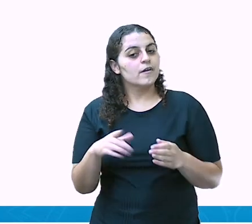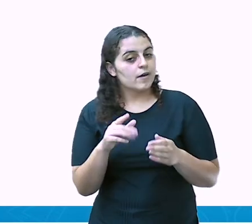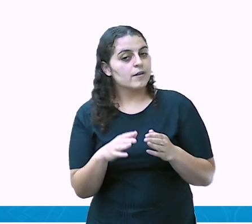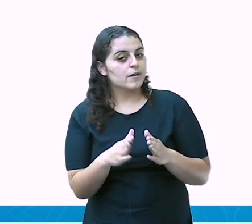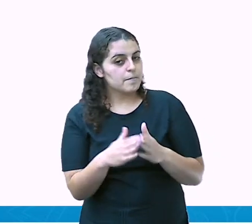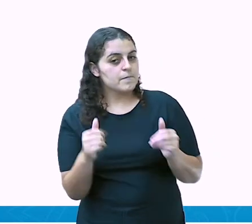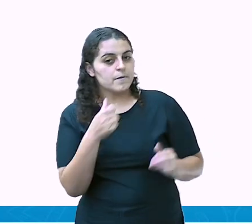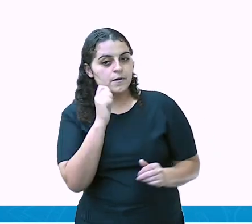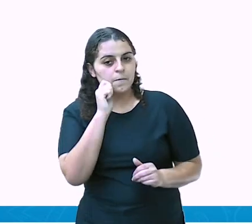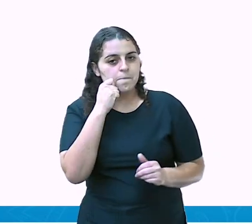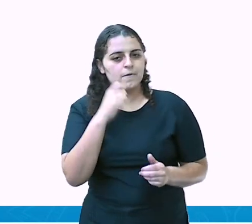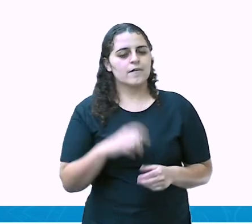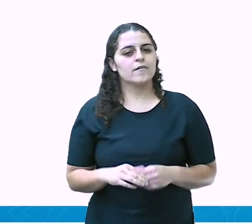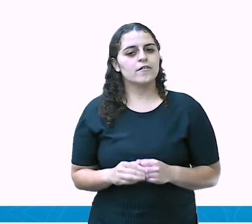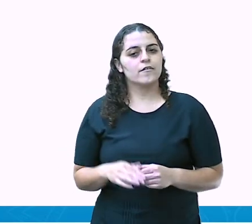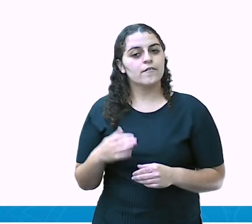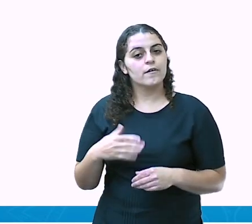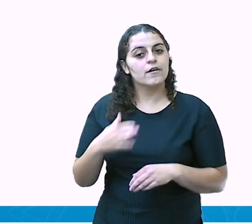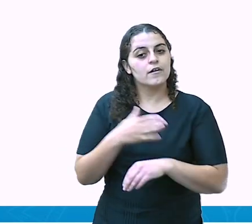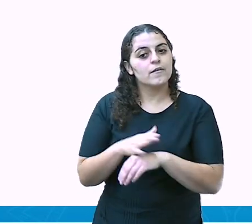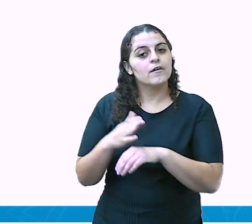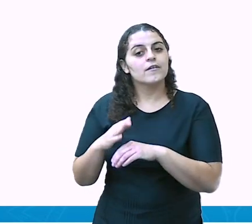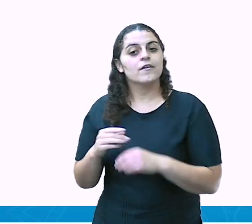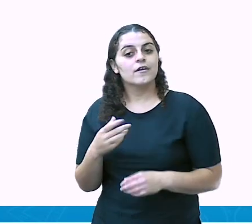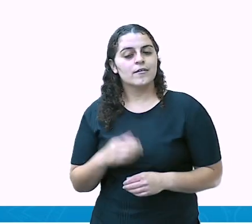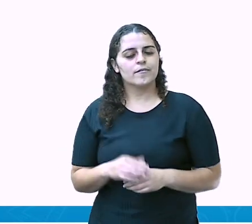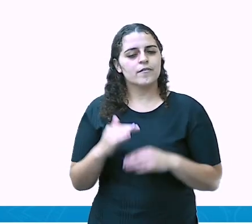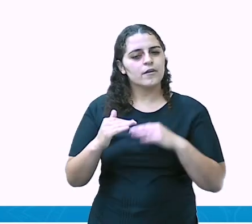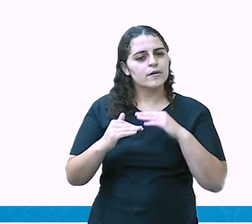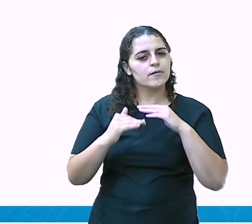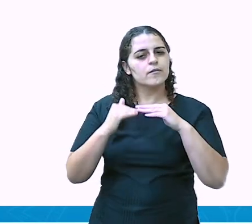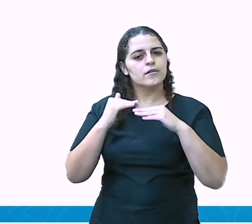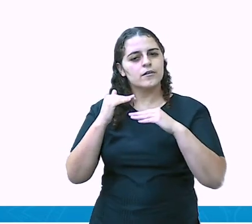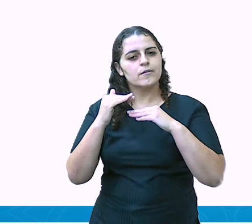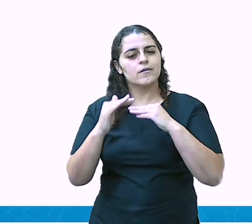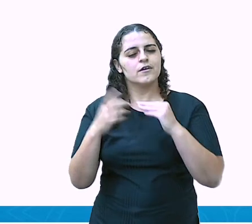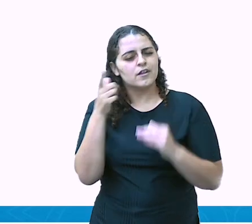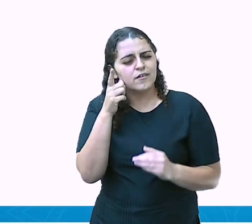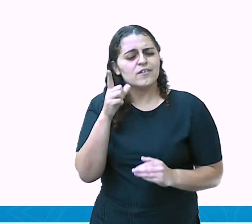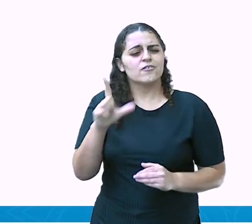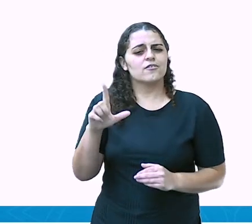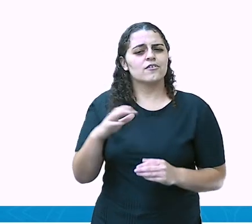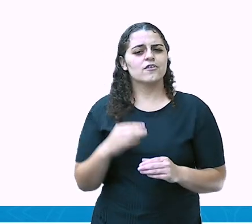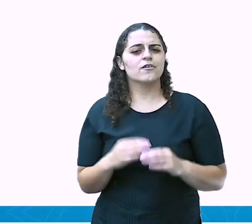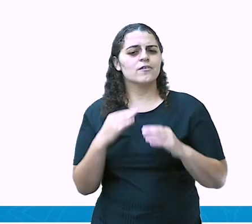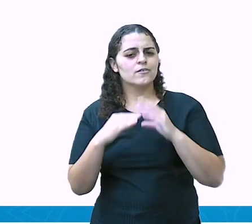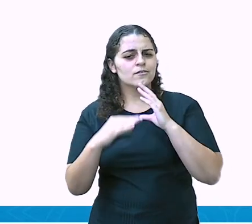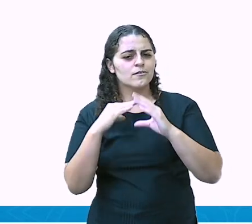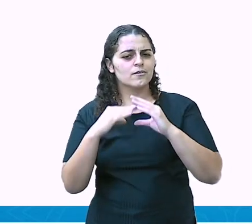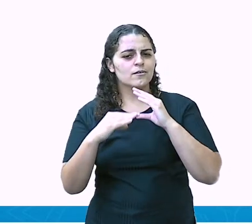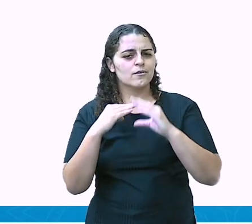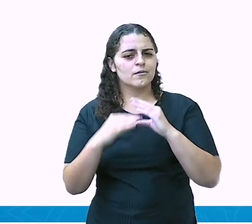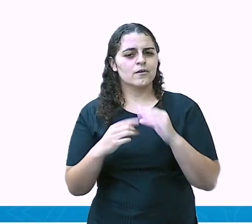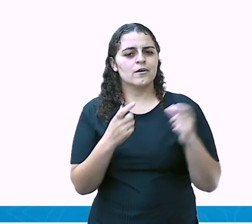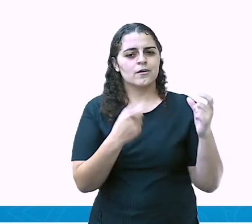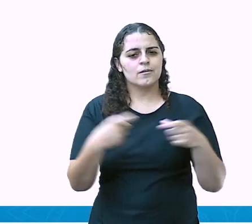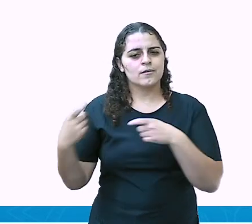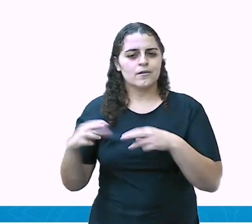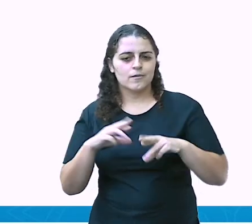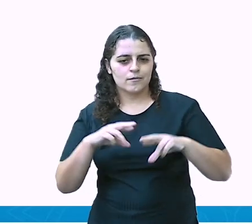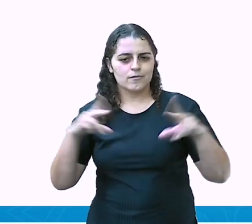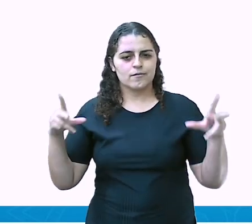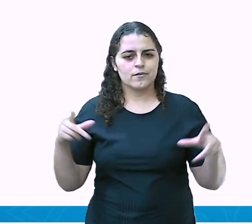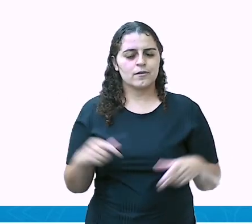tá bom? Isso vai estimulando de pagar, degrau por degrau, para que ela consiga se comunicar em ambientes diferentes,